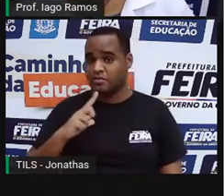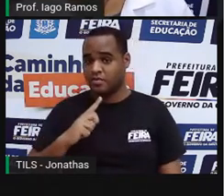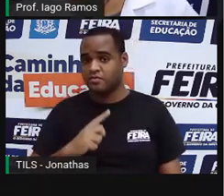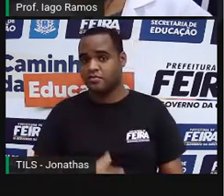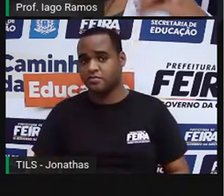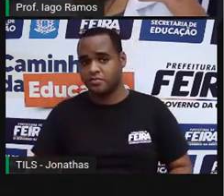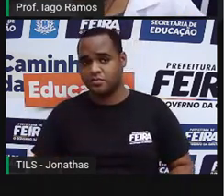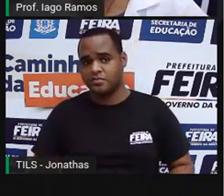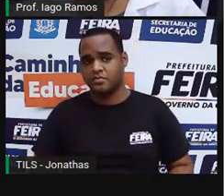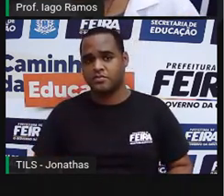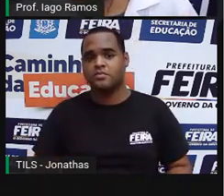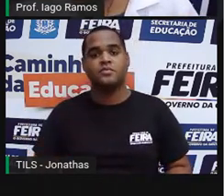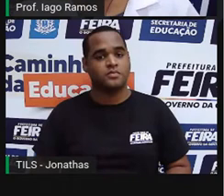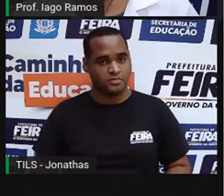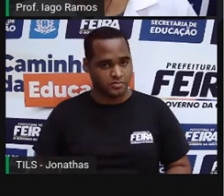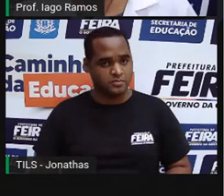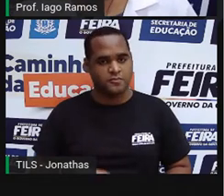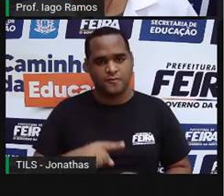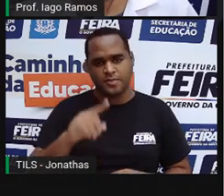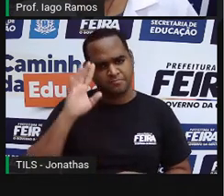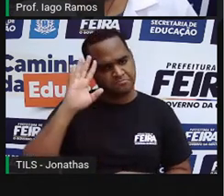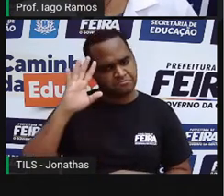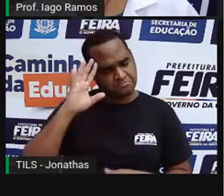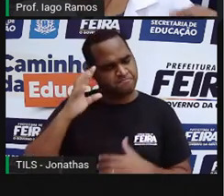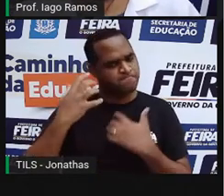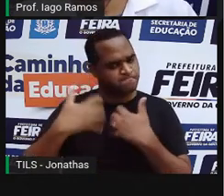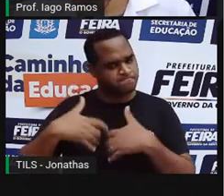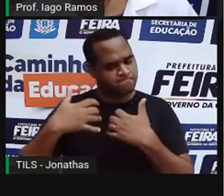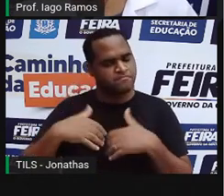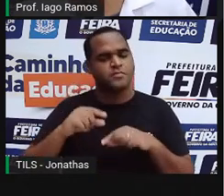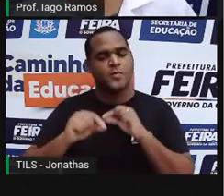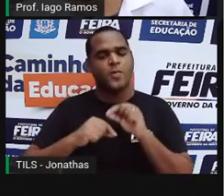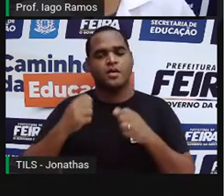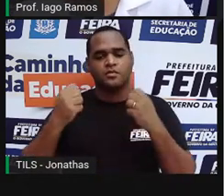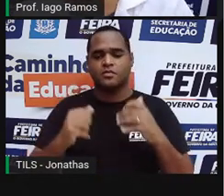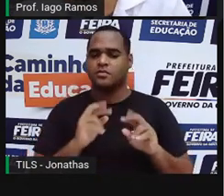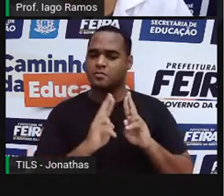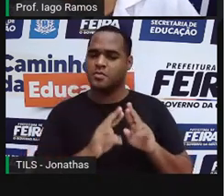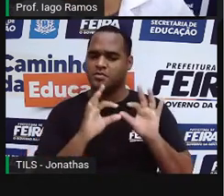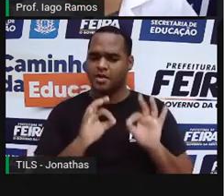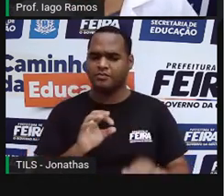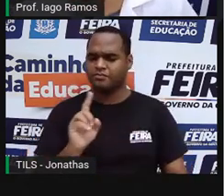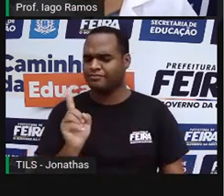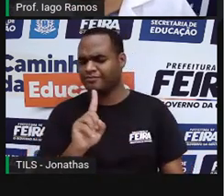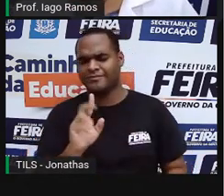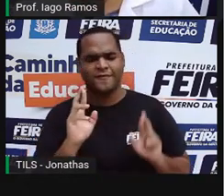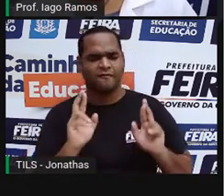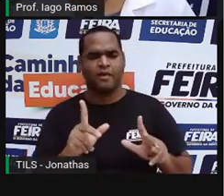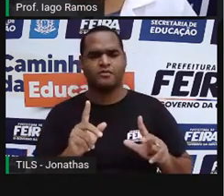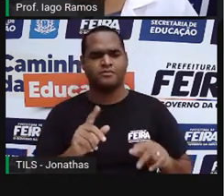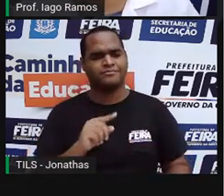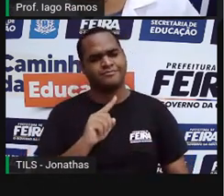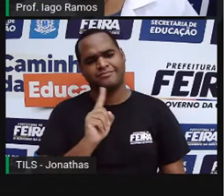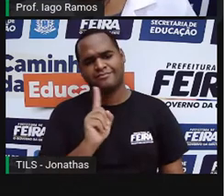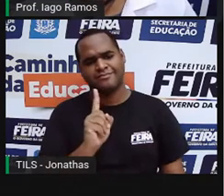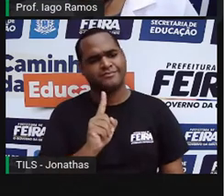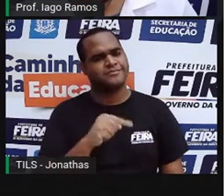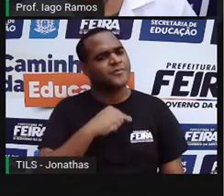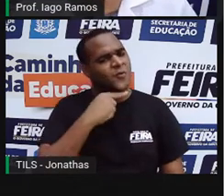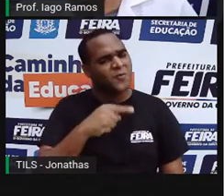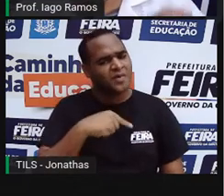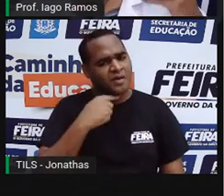Bom, então você já deve ter raciocinado e percebe que a resposta para as duas perguntas é não. Não há como